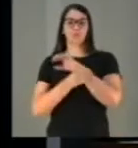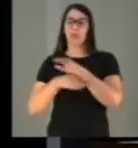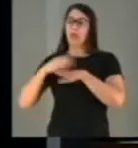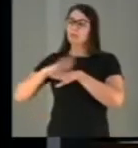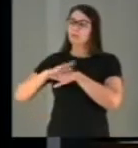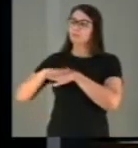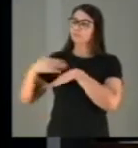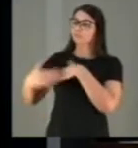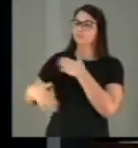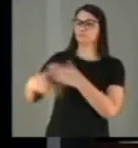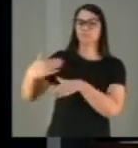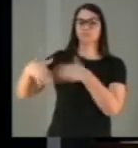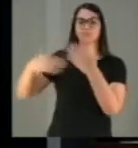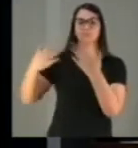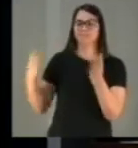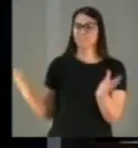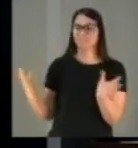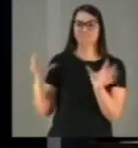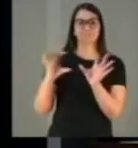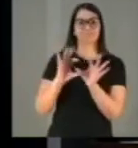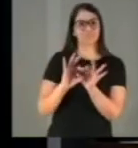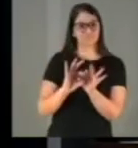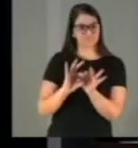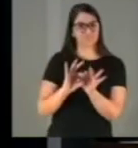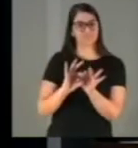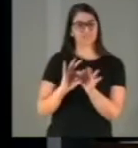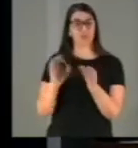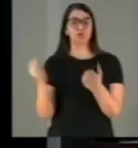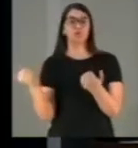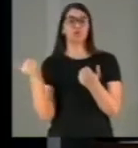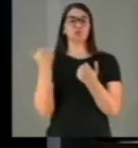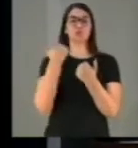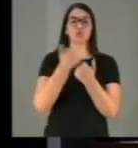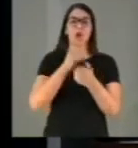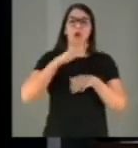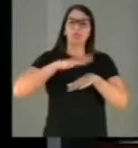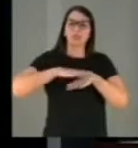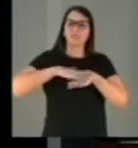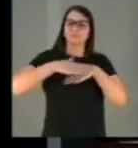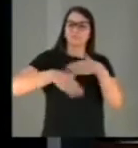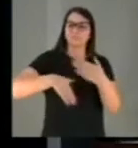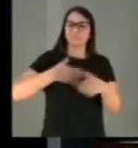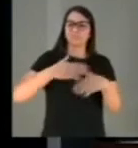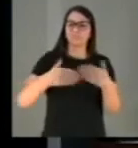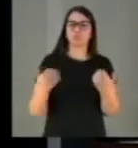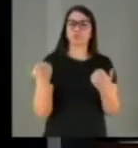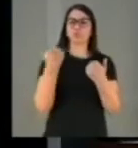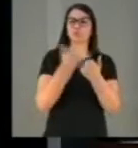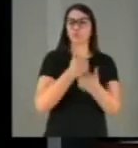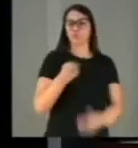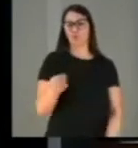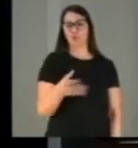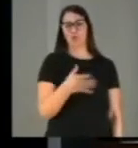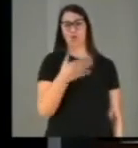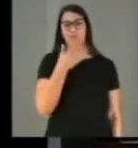Progressivamente, integradamente, substituindo gradualmente aquelas fontes por essas últimas.